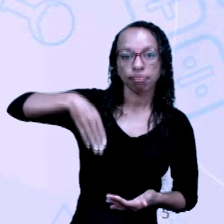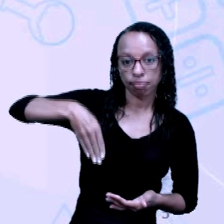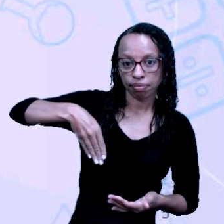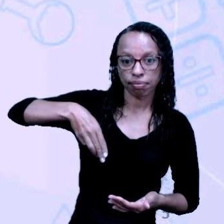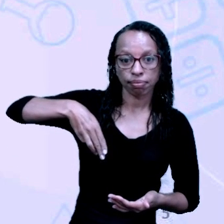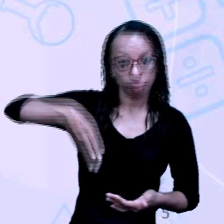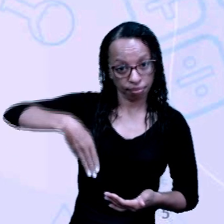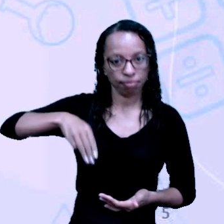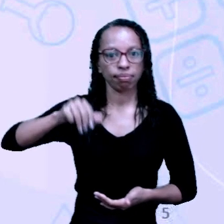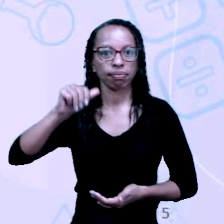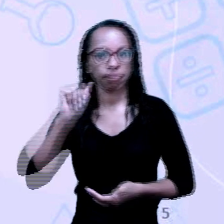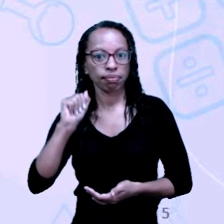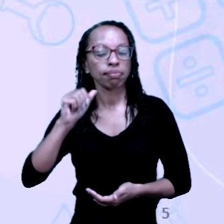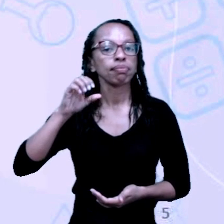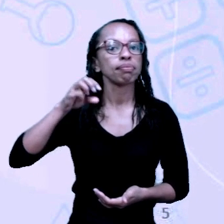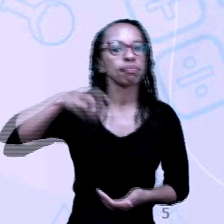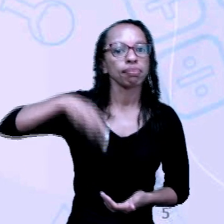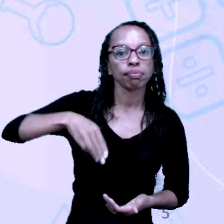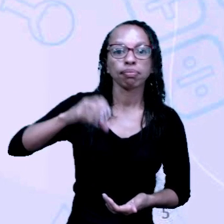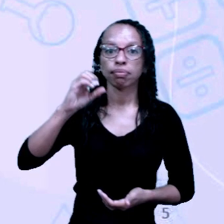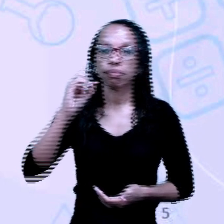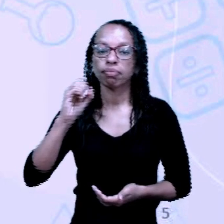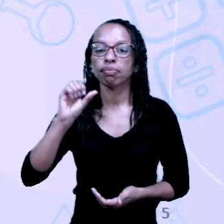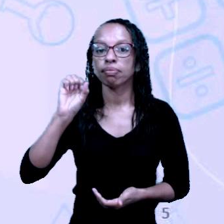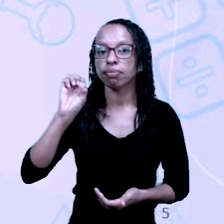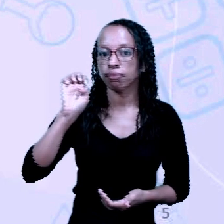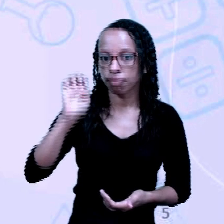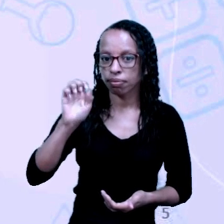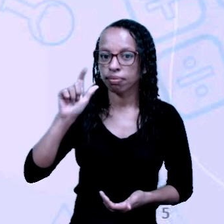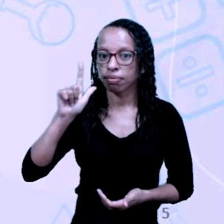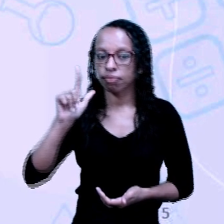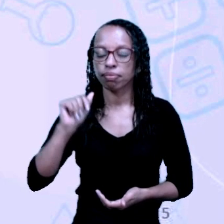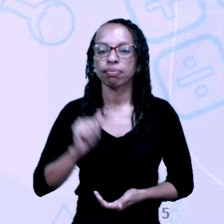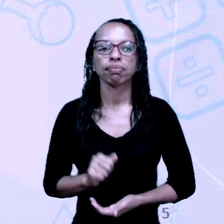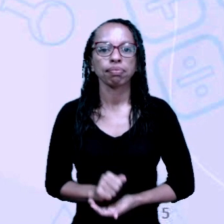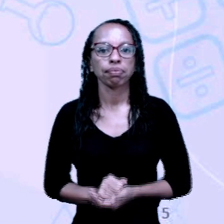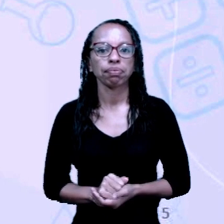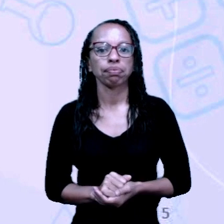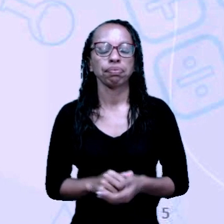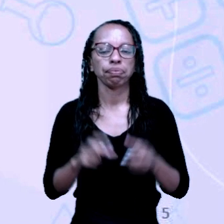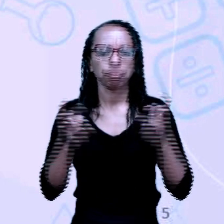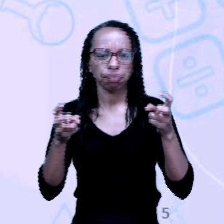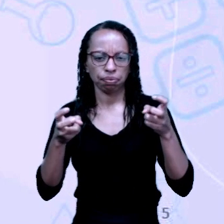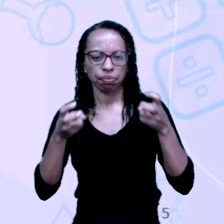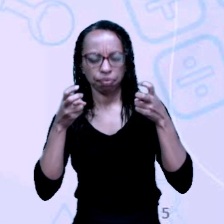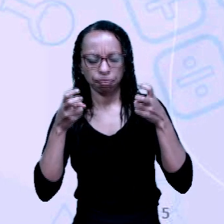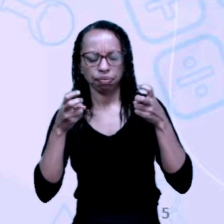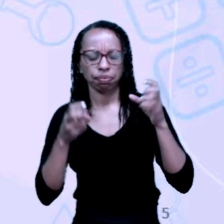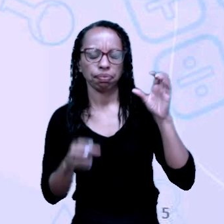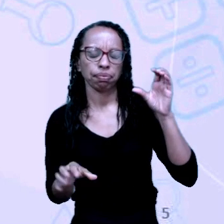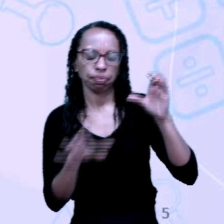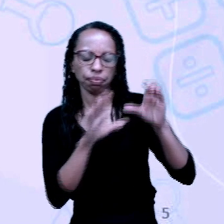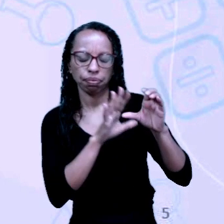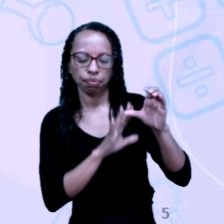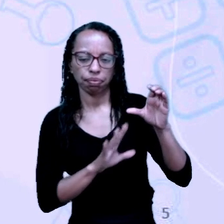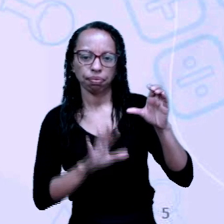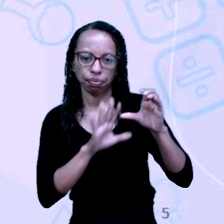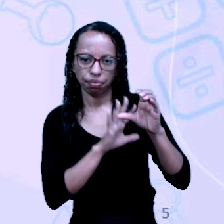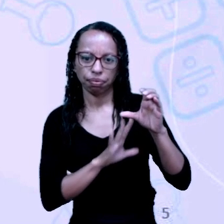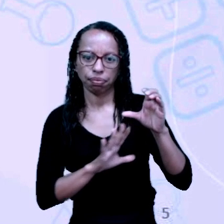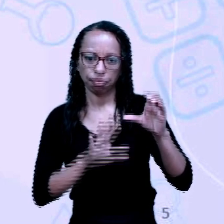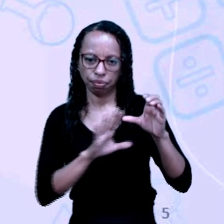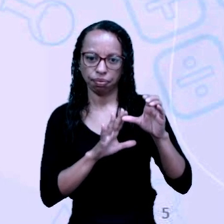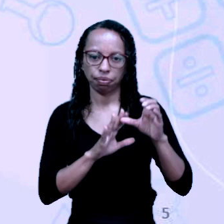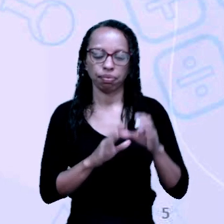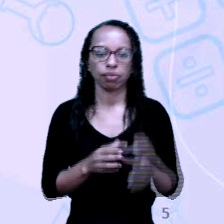Observem aqui na tela, ao lado, nós temos a figura de um homem que está ajoelhado, ele está entregando